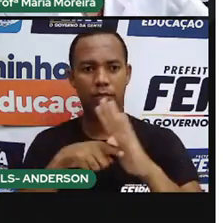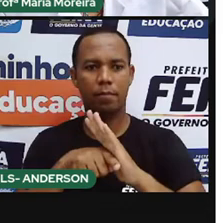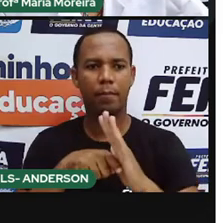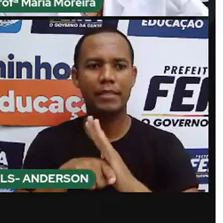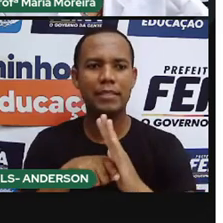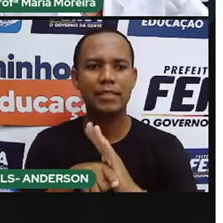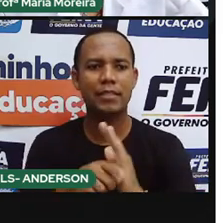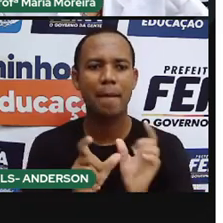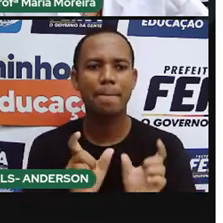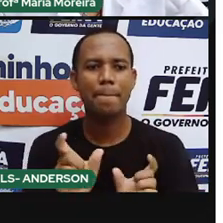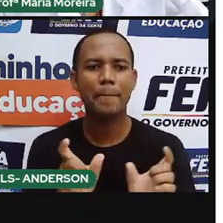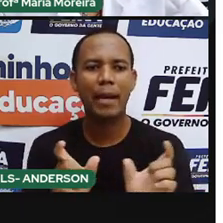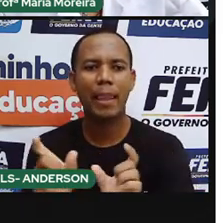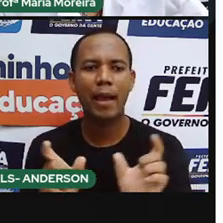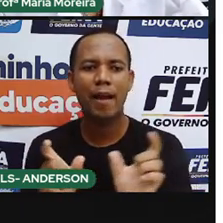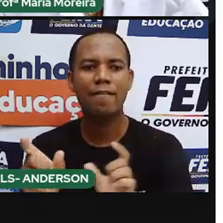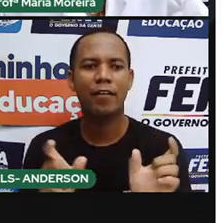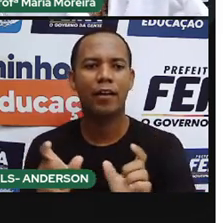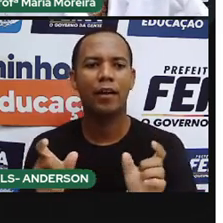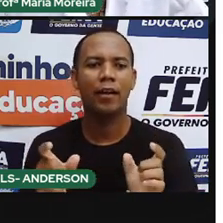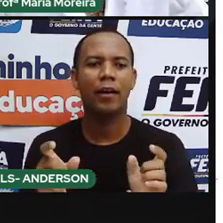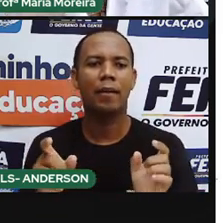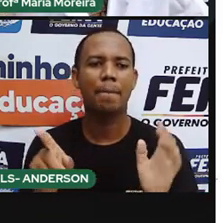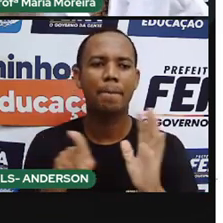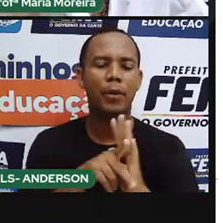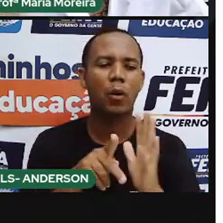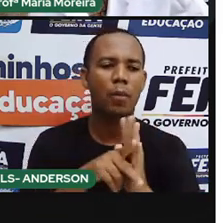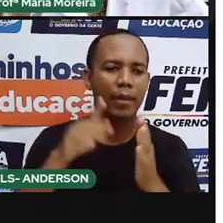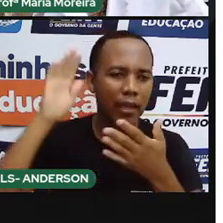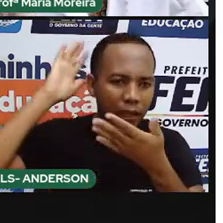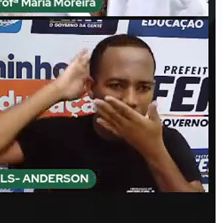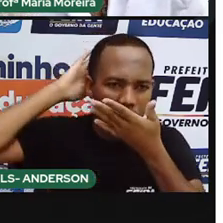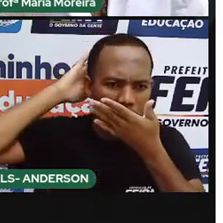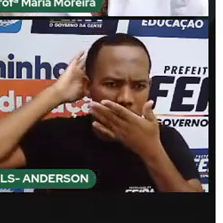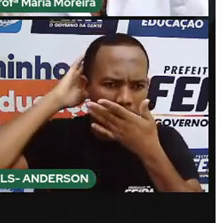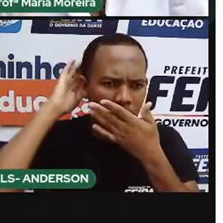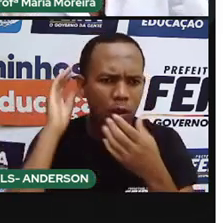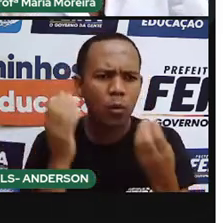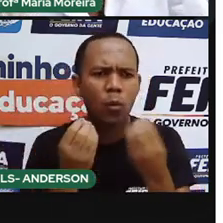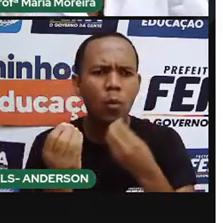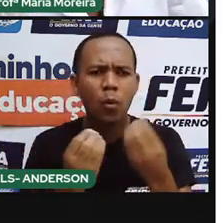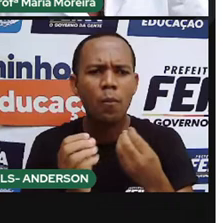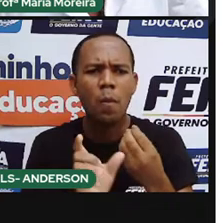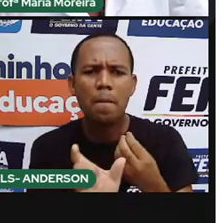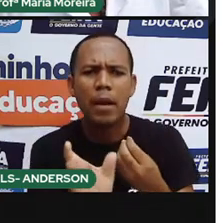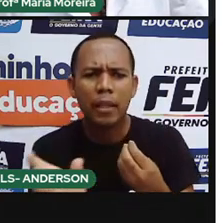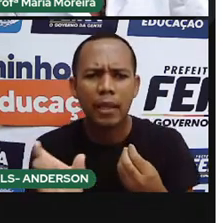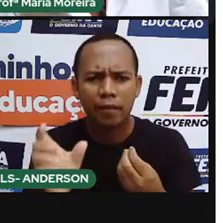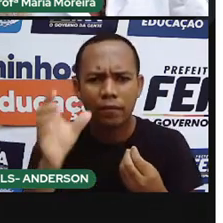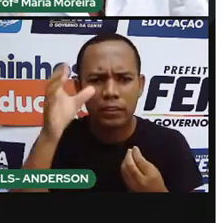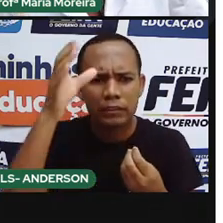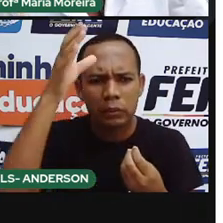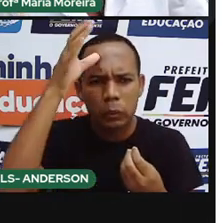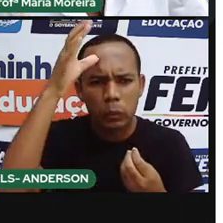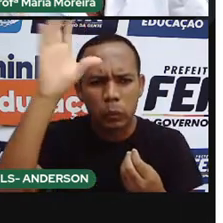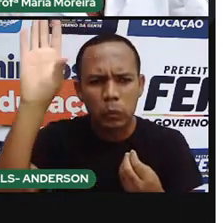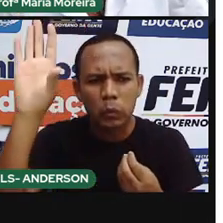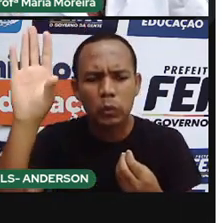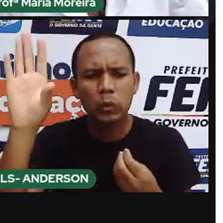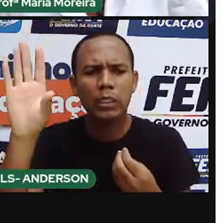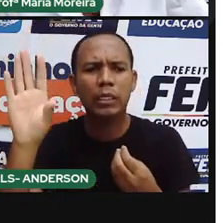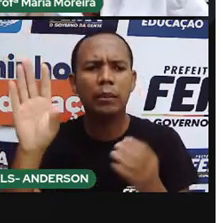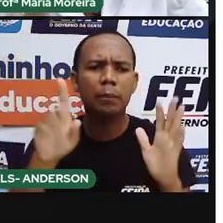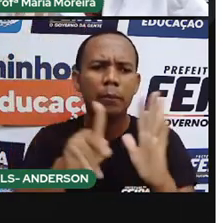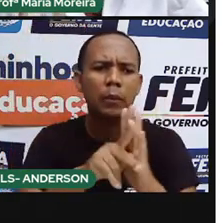vocabulário que eu quero de origem indígena. A PRO falou sobre vários o quê? Vários costumes, né? Que nós adquirimos dos povos